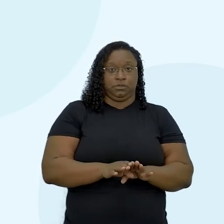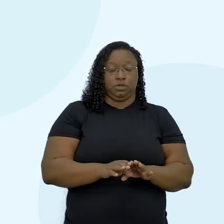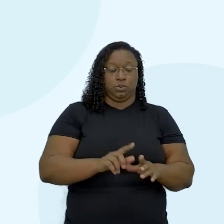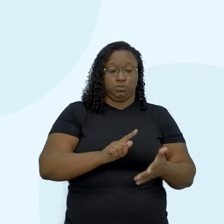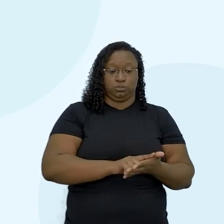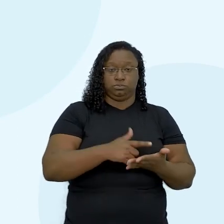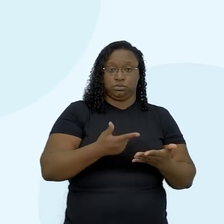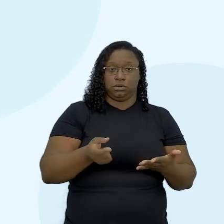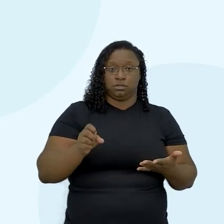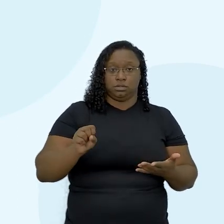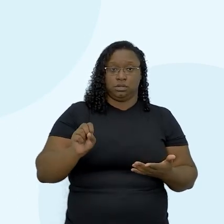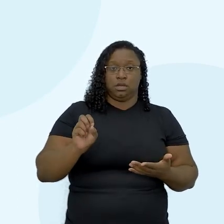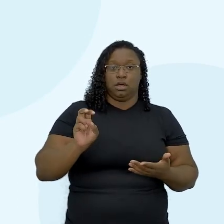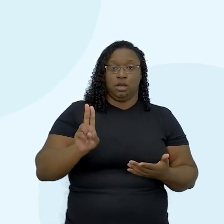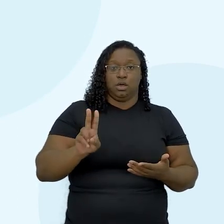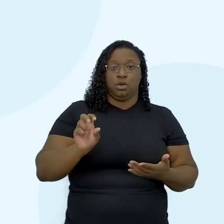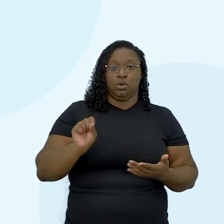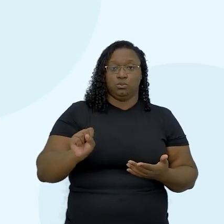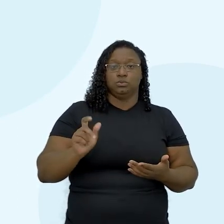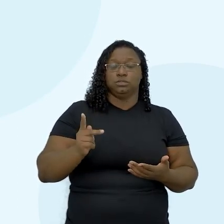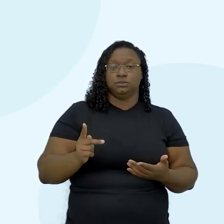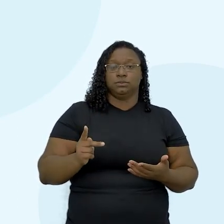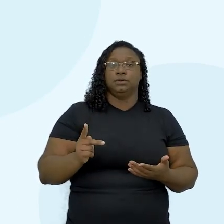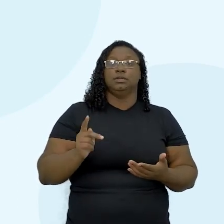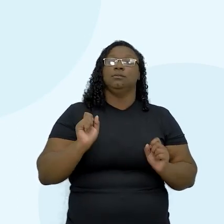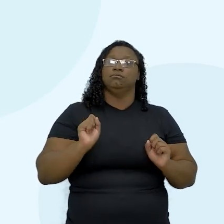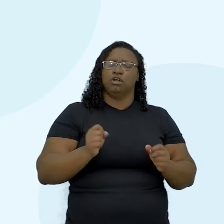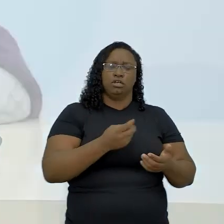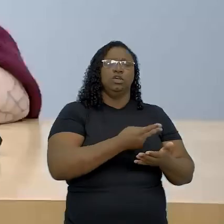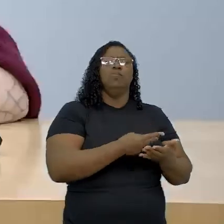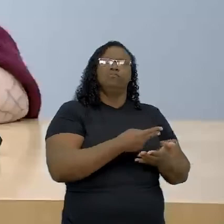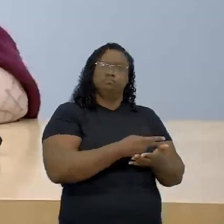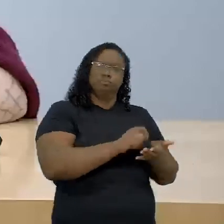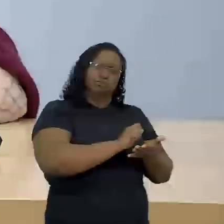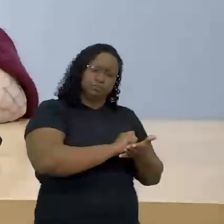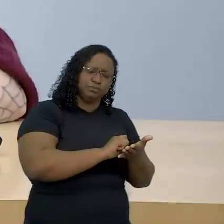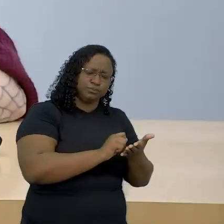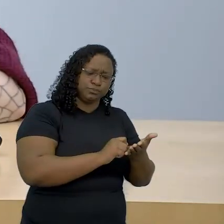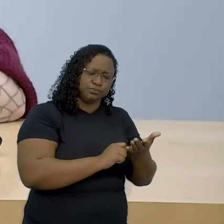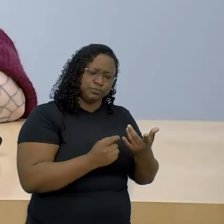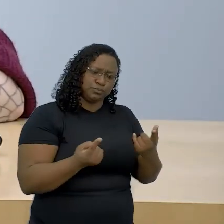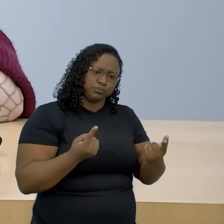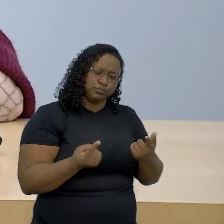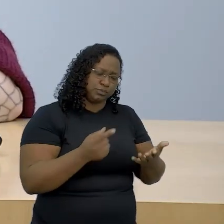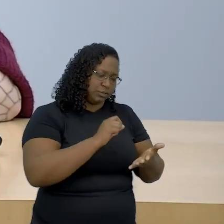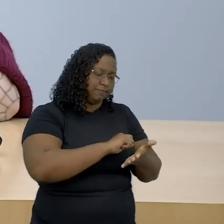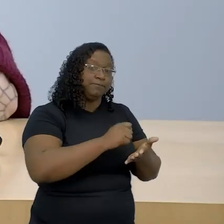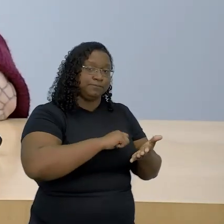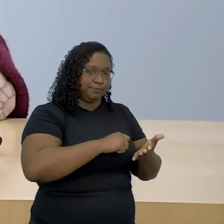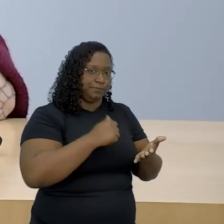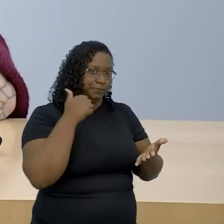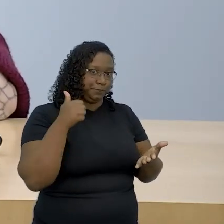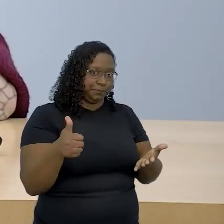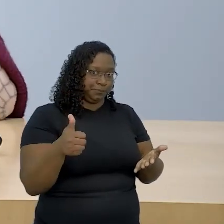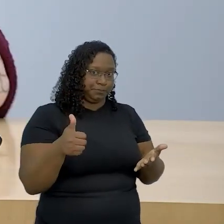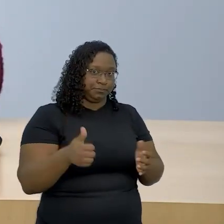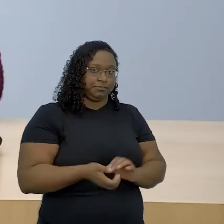podem fazer registros destas leituras e das discussões de vocês no caderno. Tudo bem?